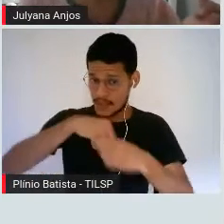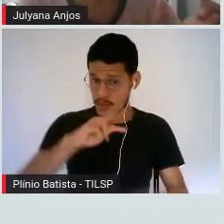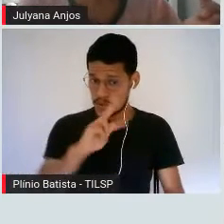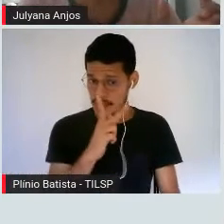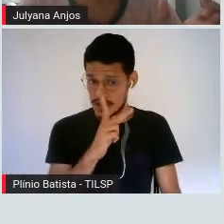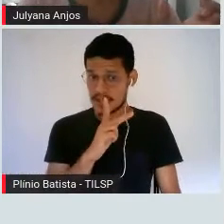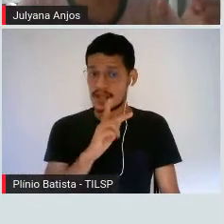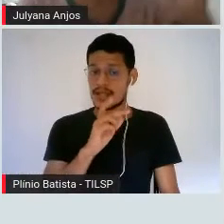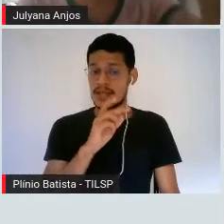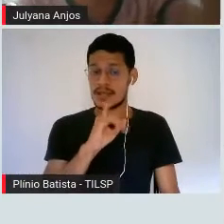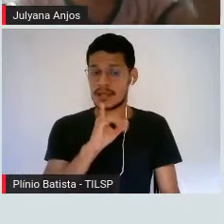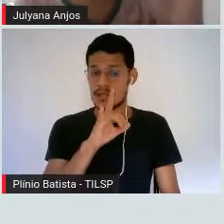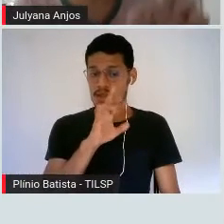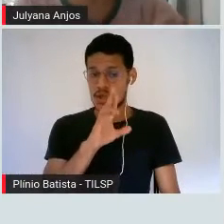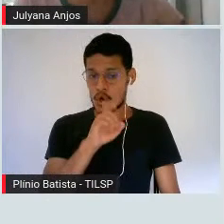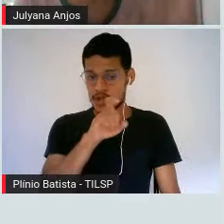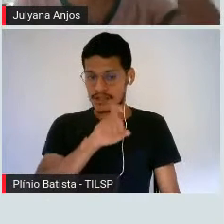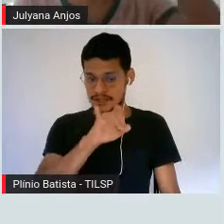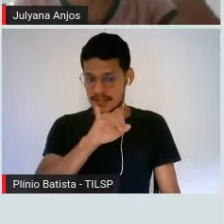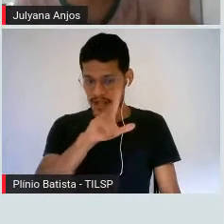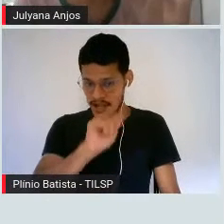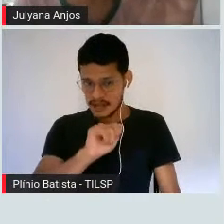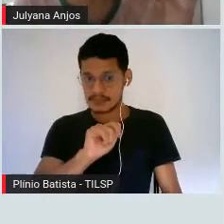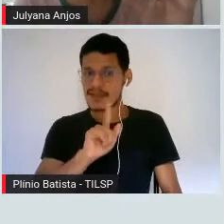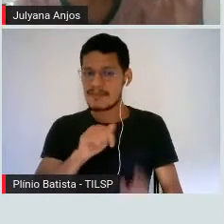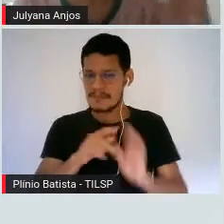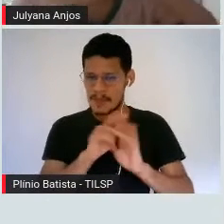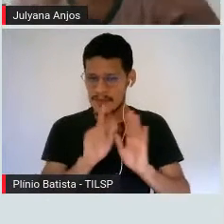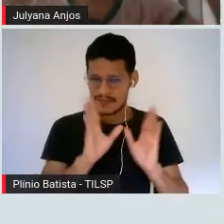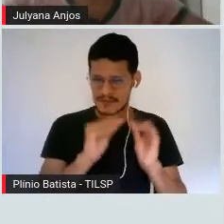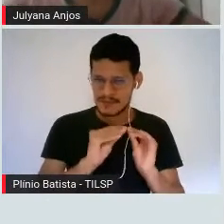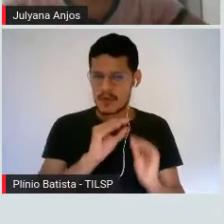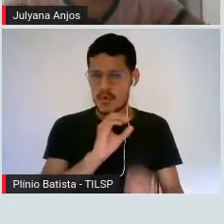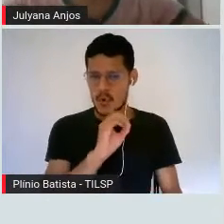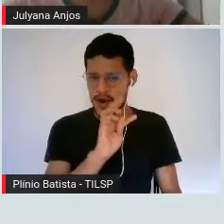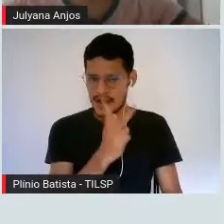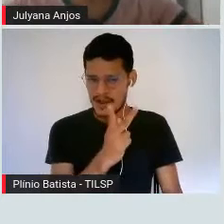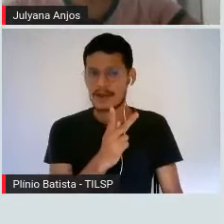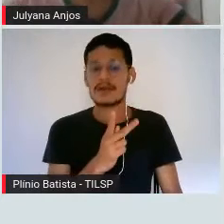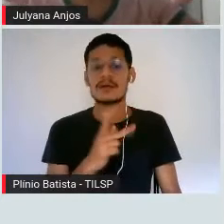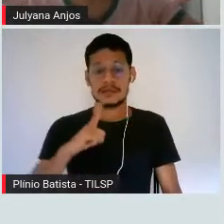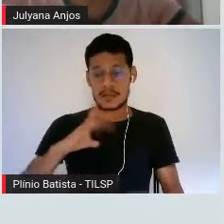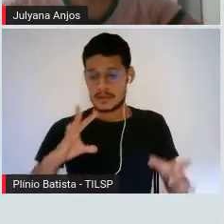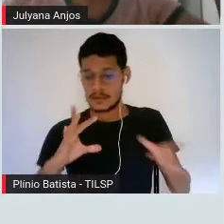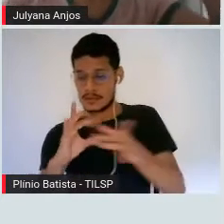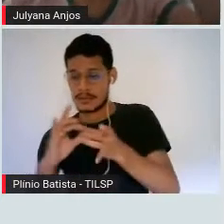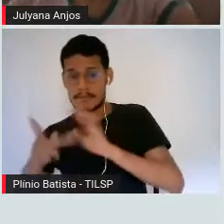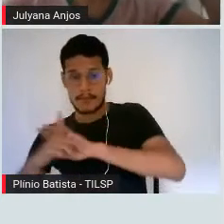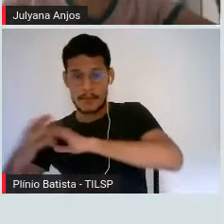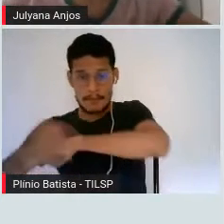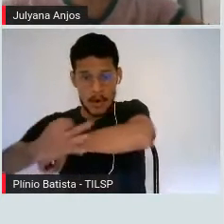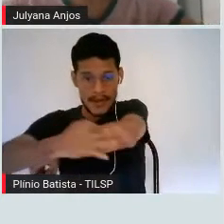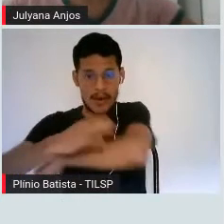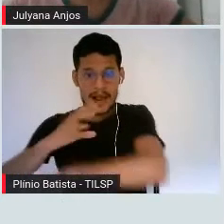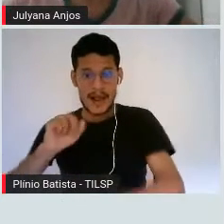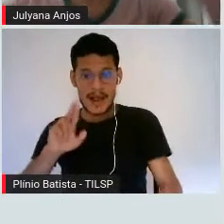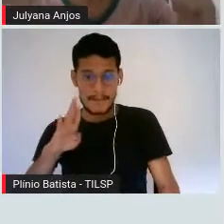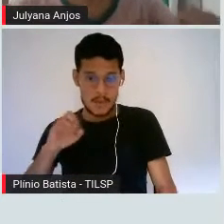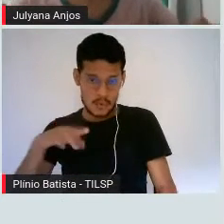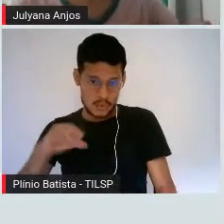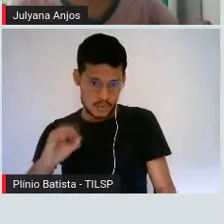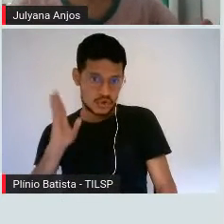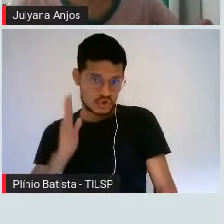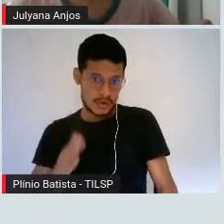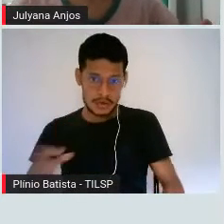OH, tá? Que está associado à minha molécula de carbono, eu tenho a molécula principal de carbono, meu glicerol, ele é formado por carbono,